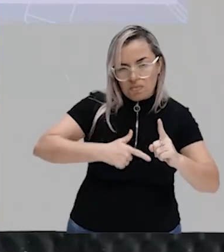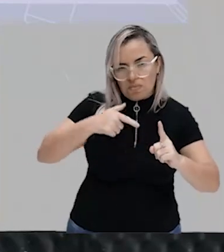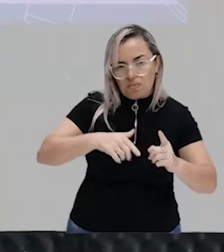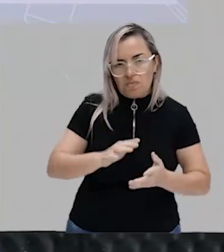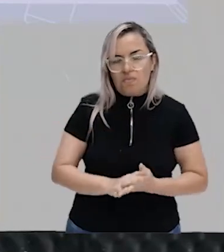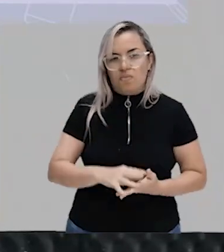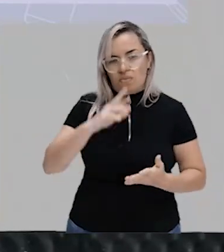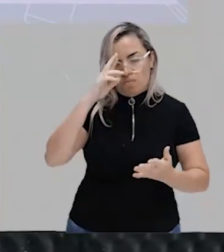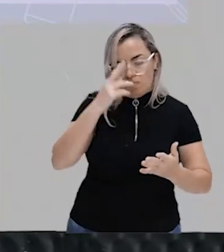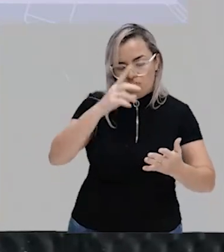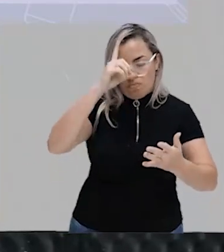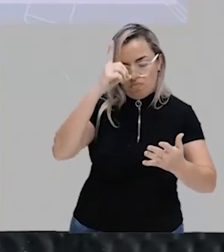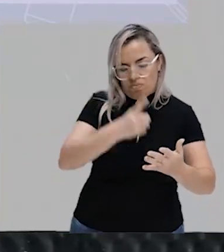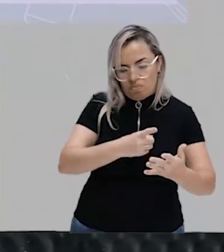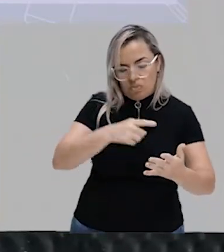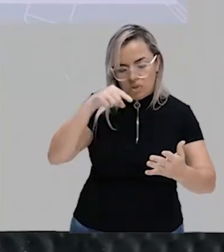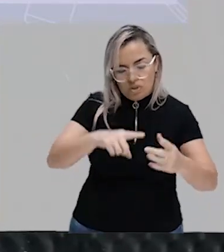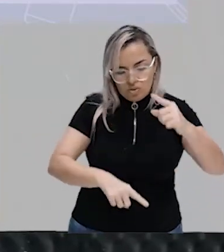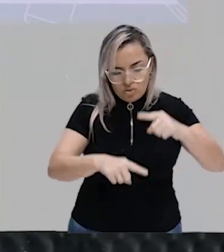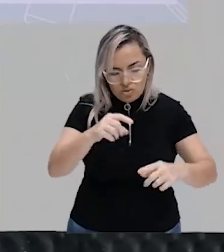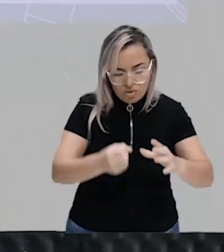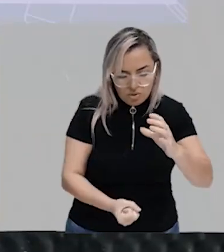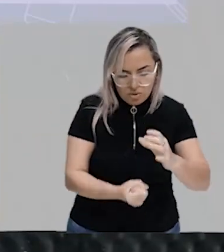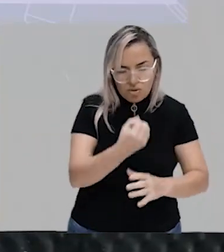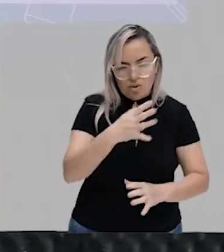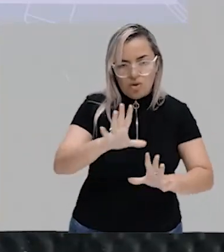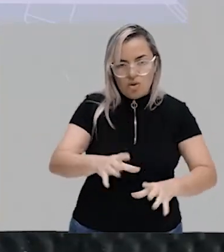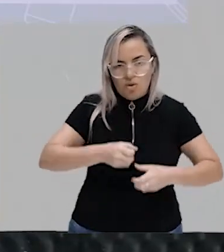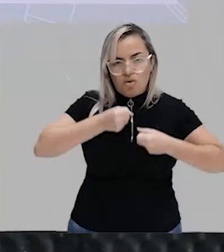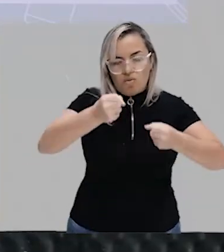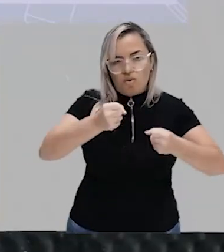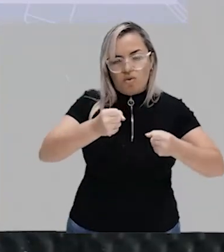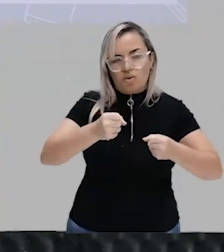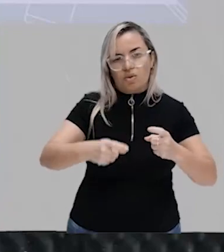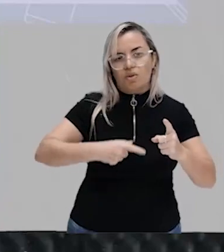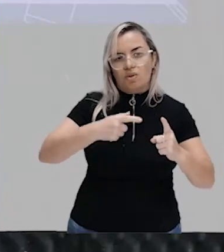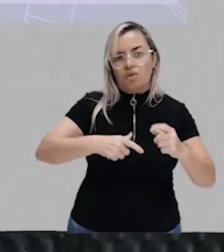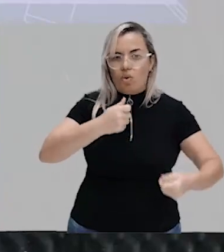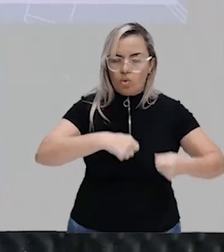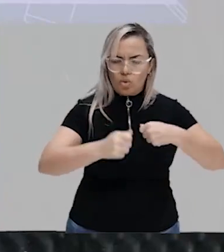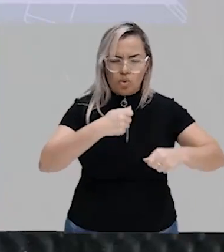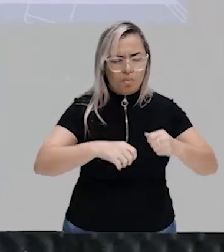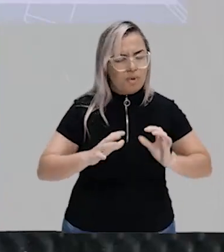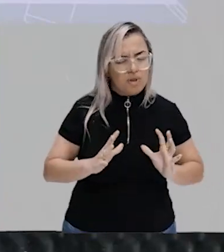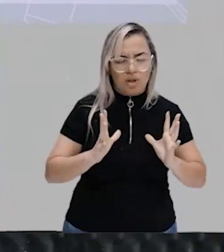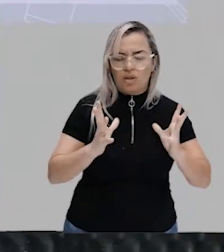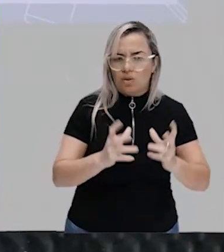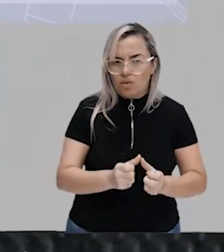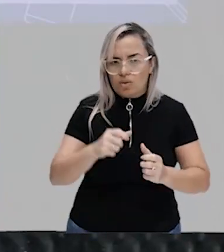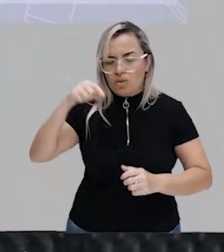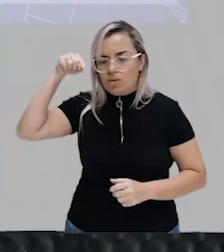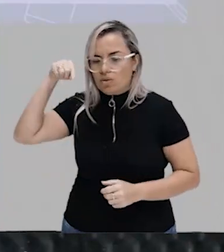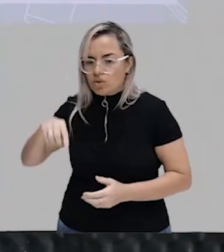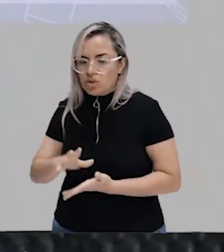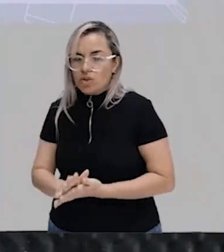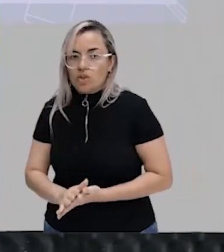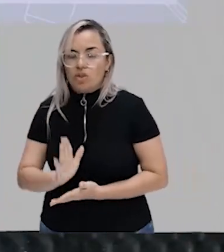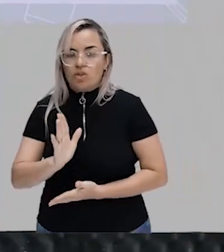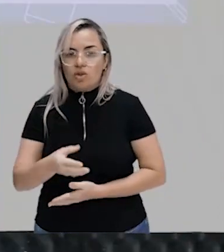propriedade dos meios de produção força de produção economia. Agora com Weber